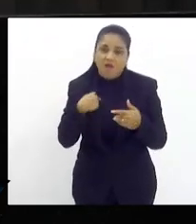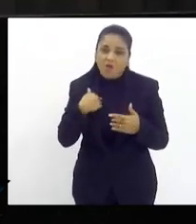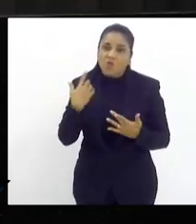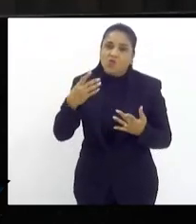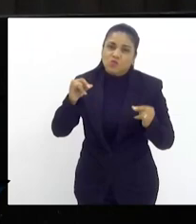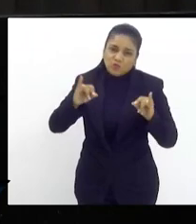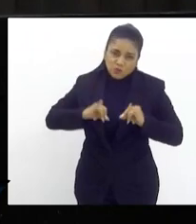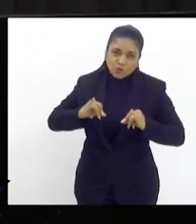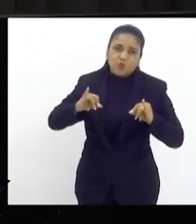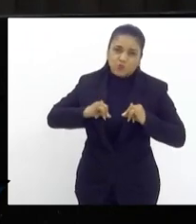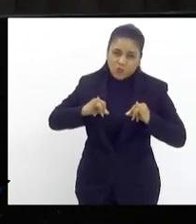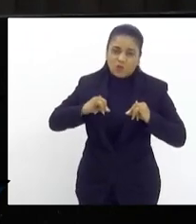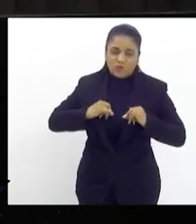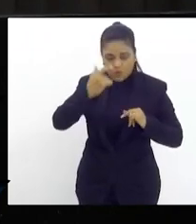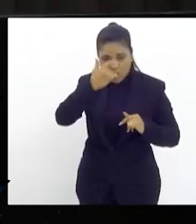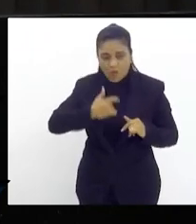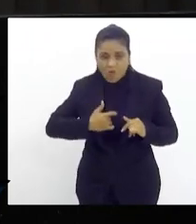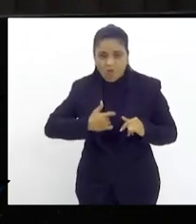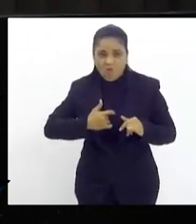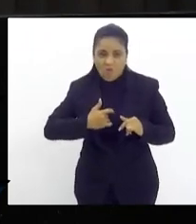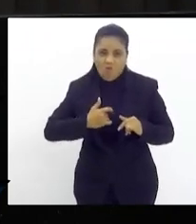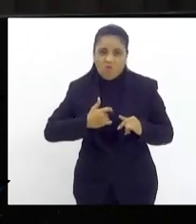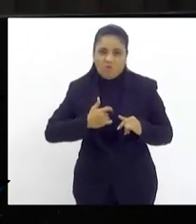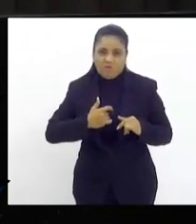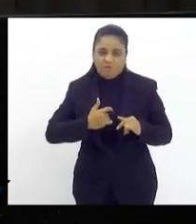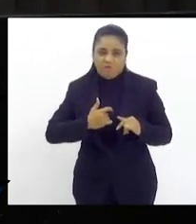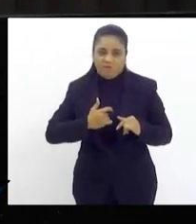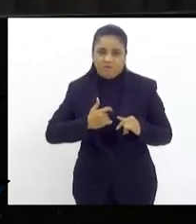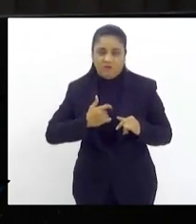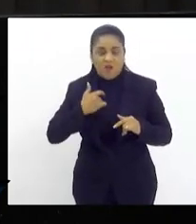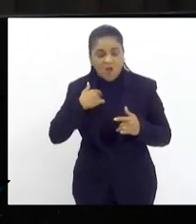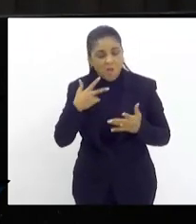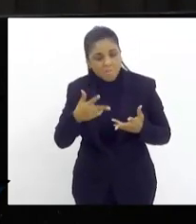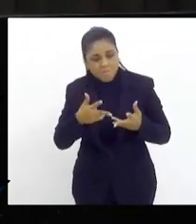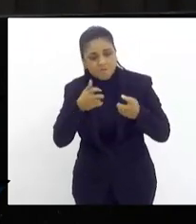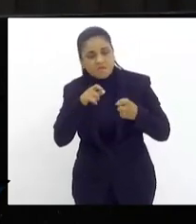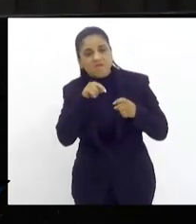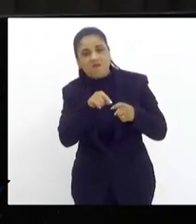como dói e como me doeu ver a esposa